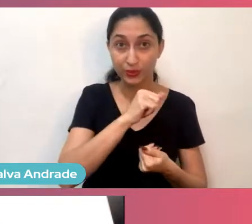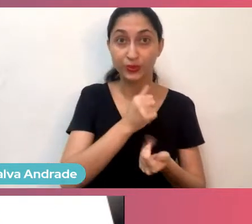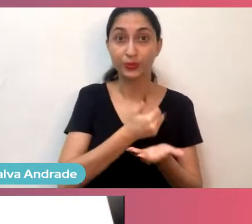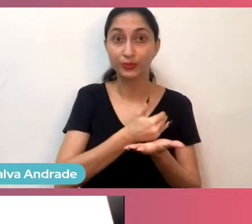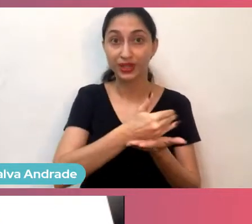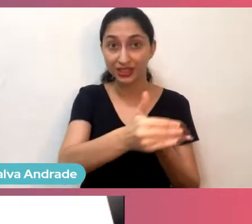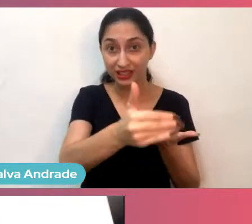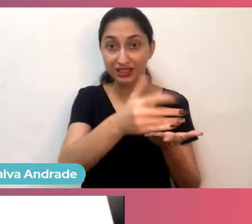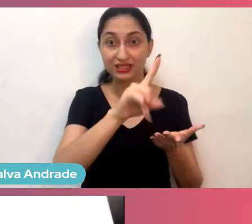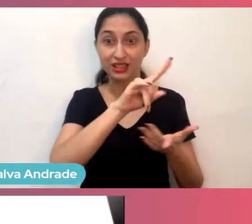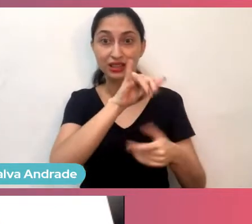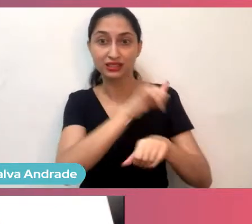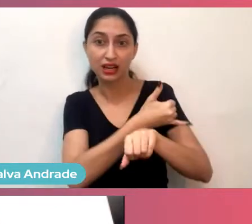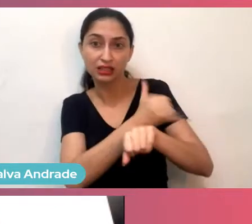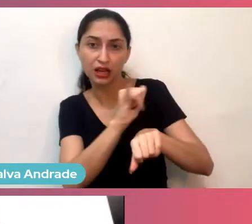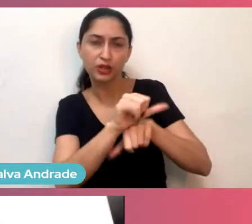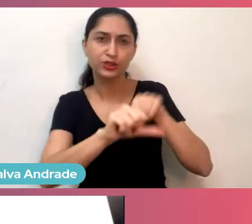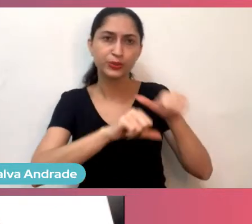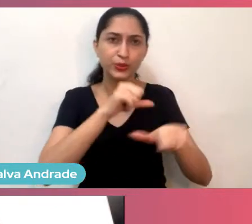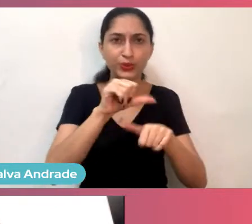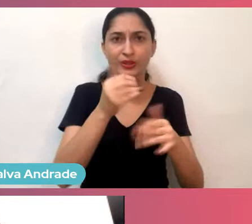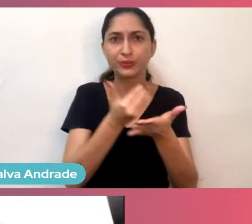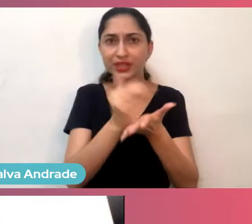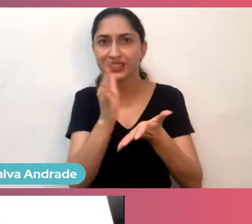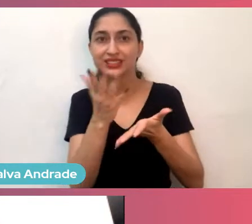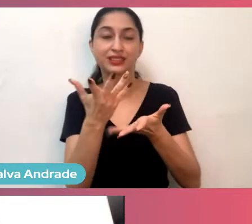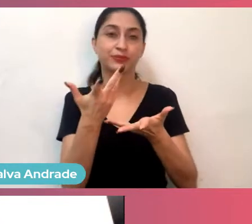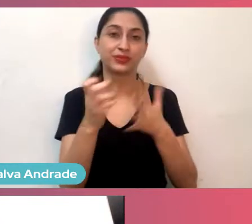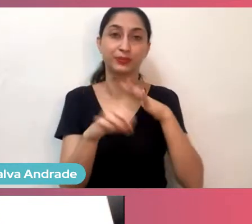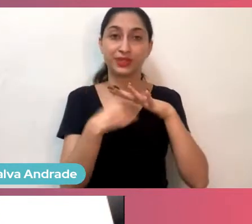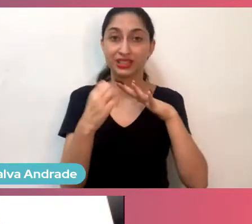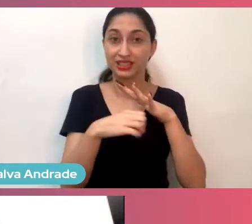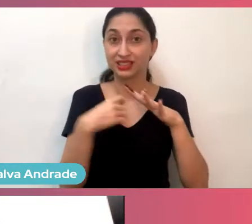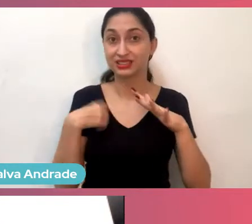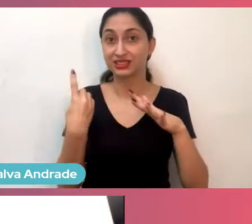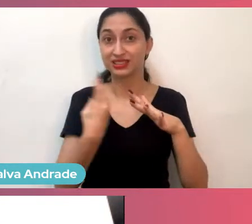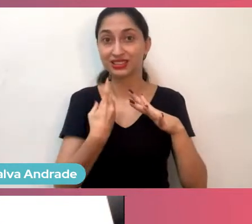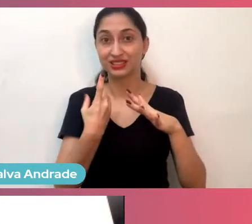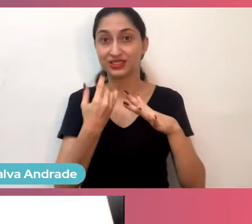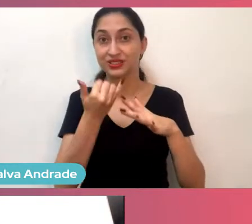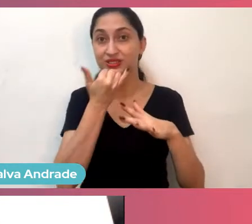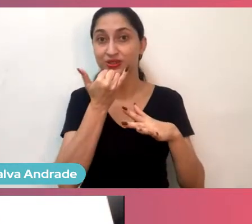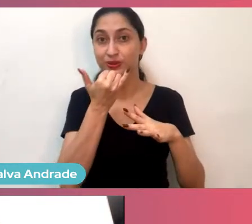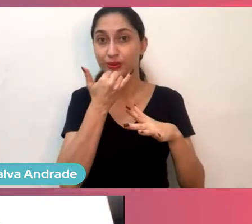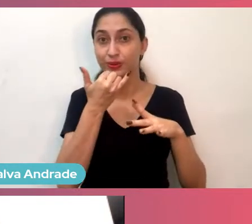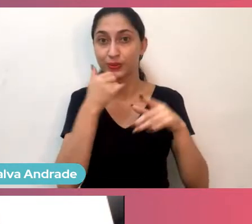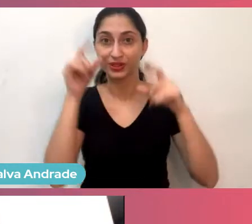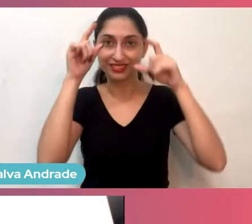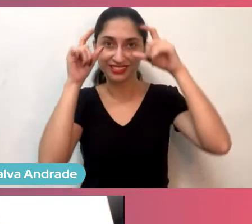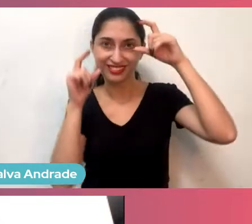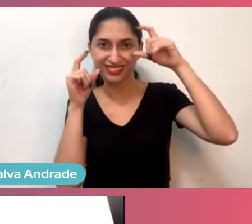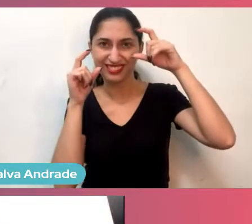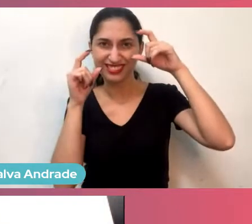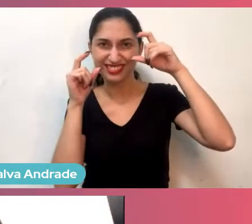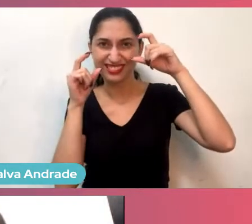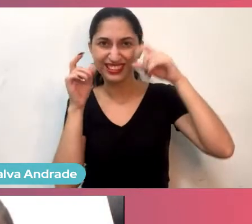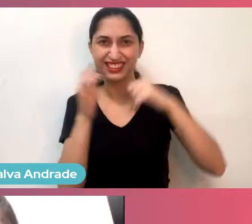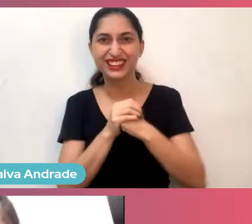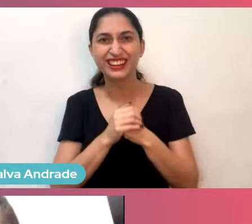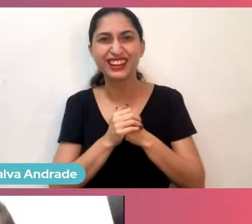de negócio, estratégia da empresa, tudo, e a gente, meu óculos fica torto, estou tentando ajustar, mas está espelhado da errada.